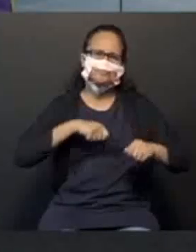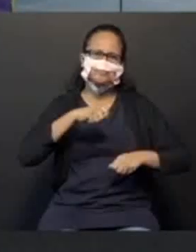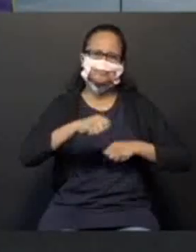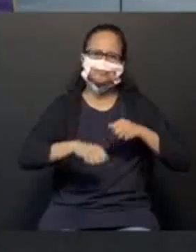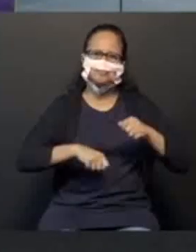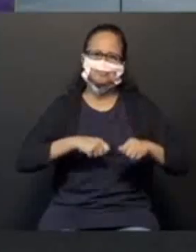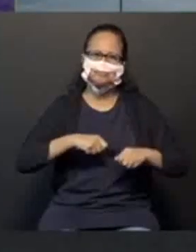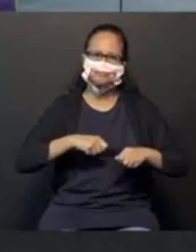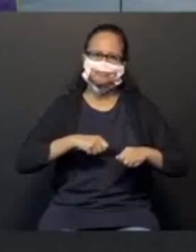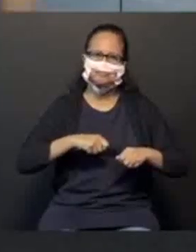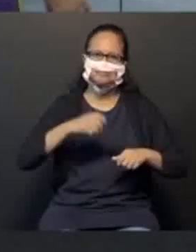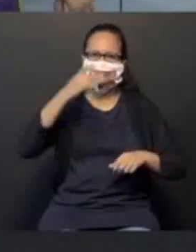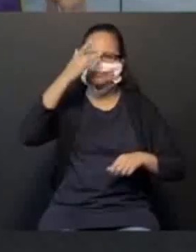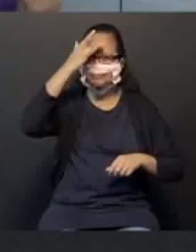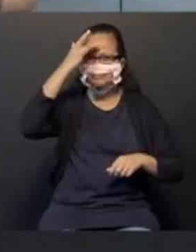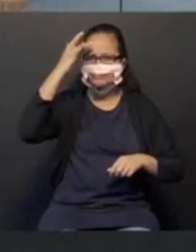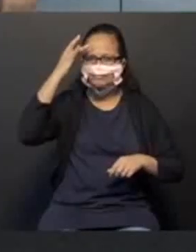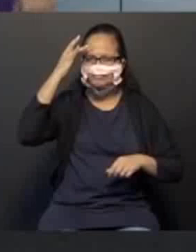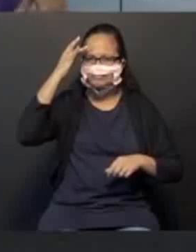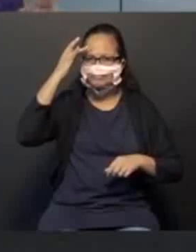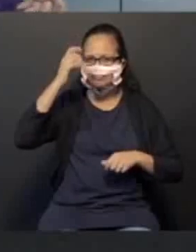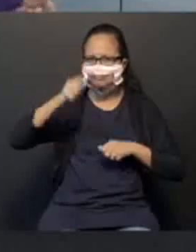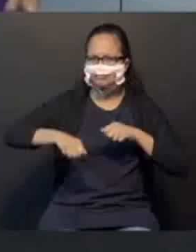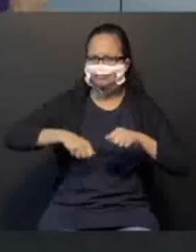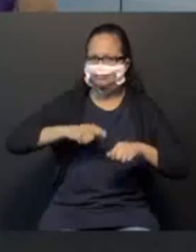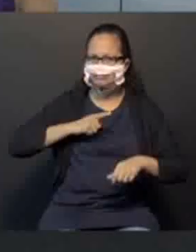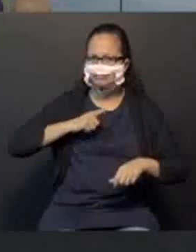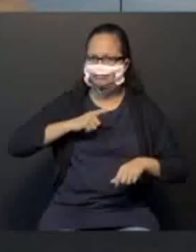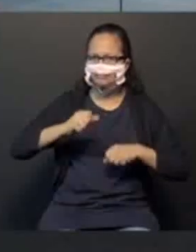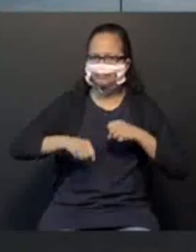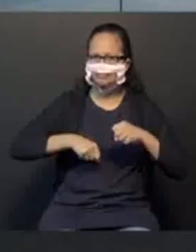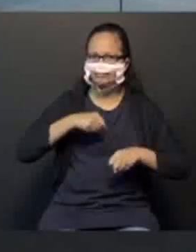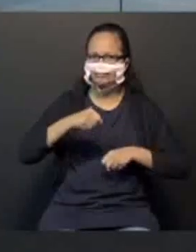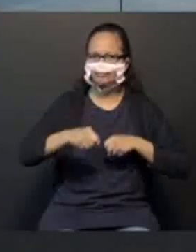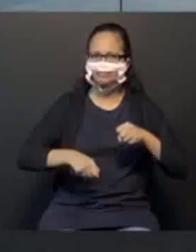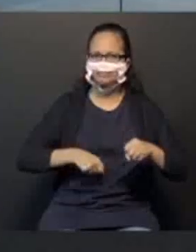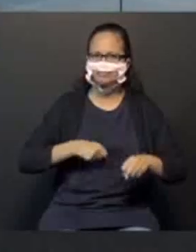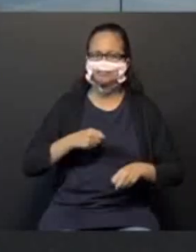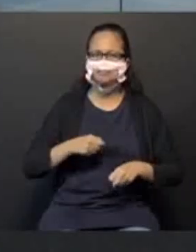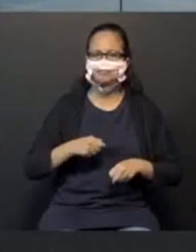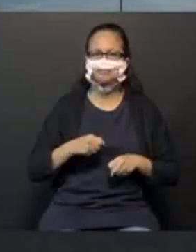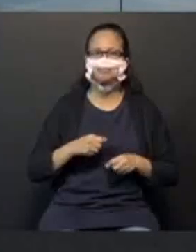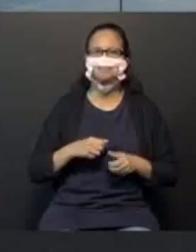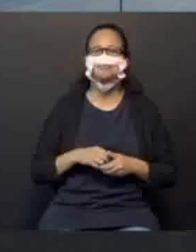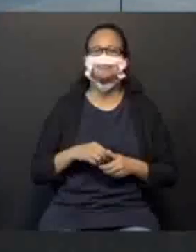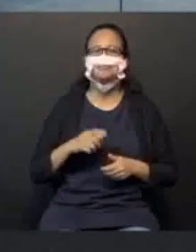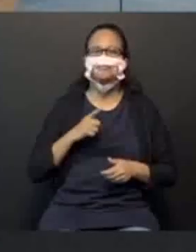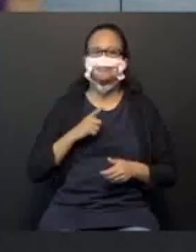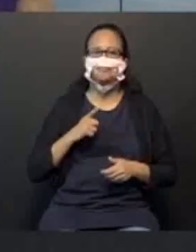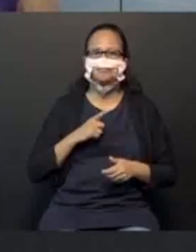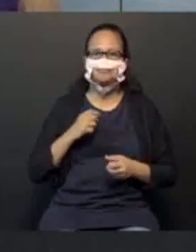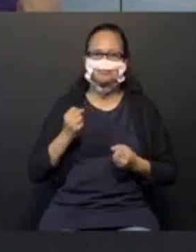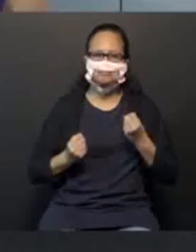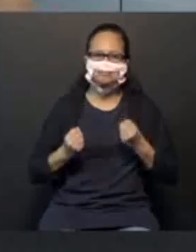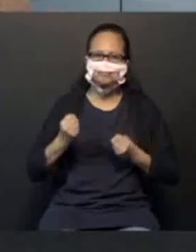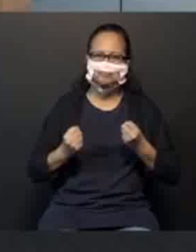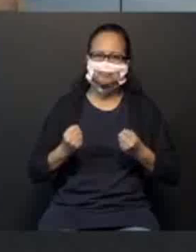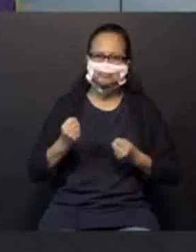Ciclista, são as pessoas que pedalam, que andam de bike, de bicicleta, tá? Aqui o ciclista. Temos carro,